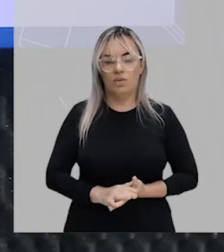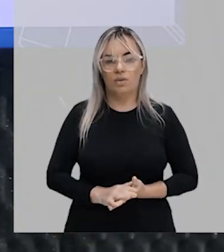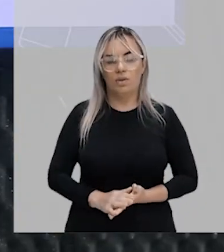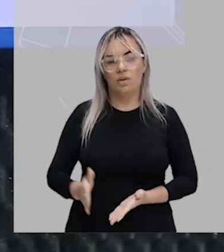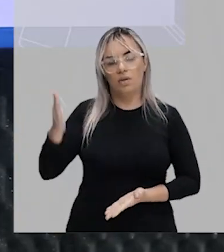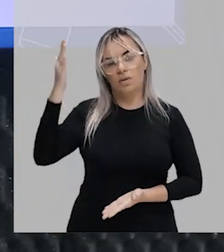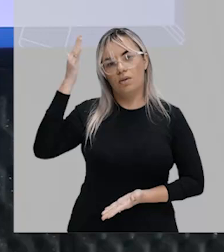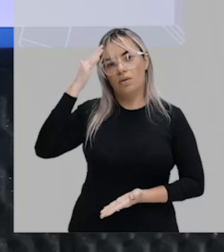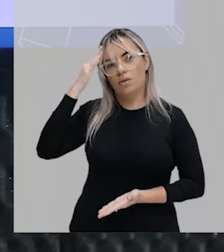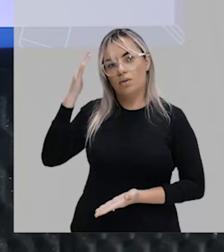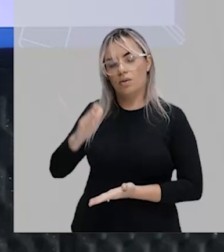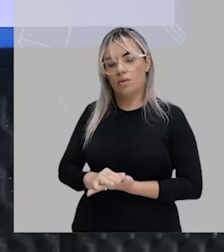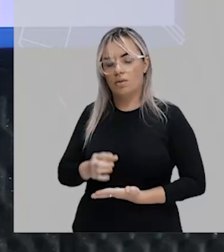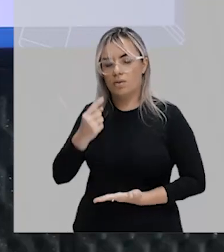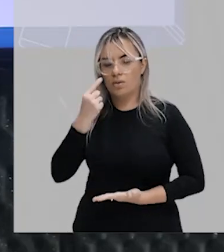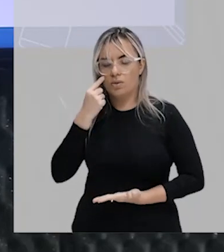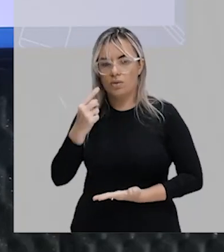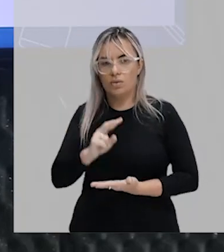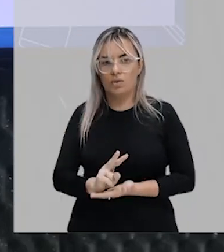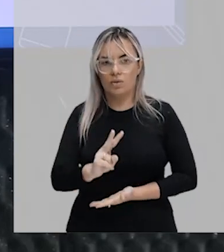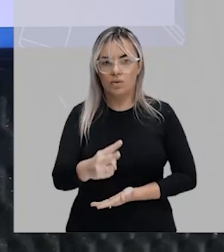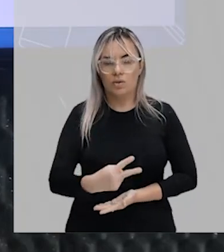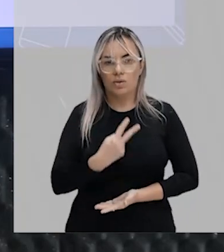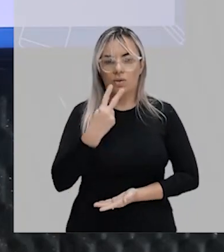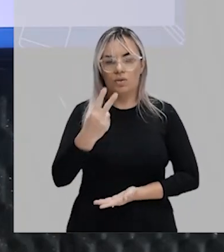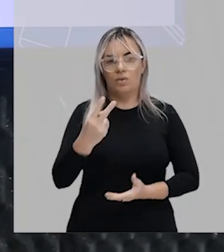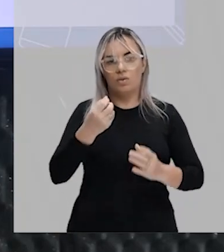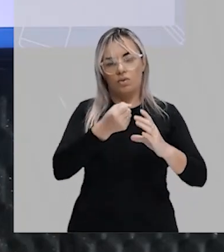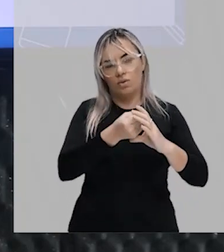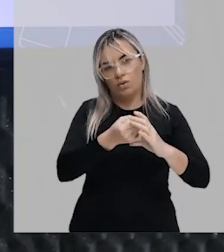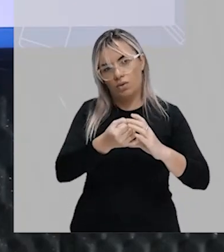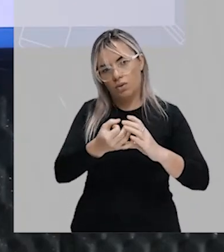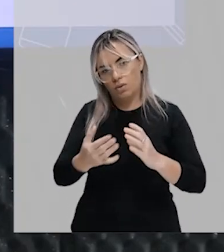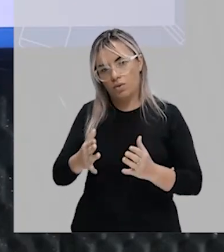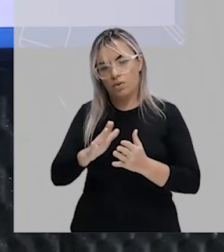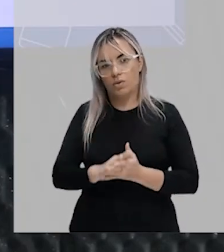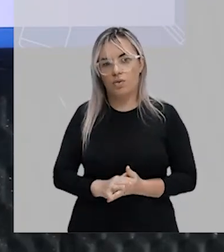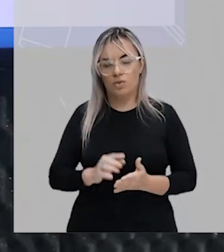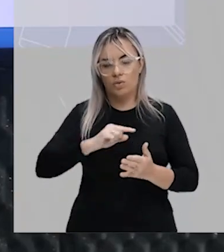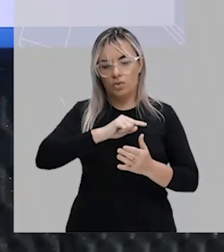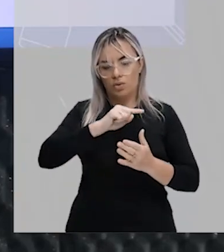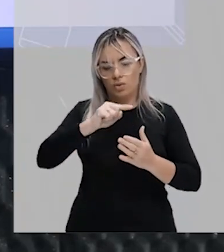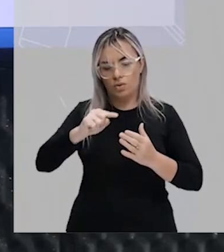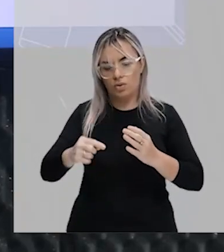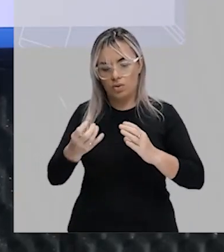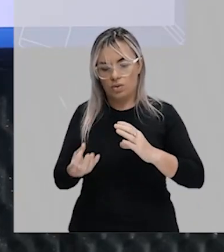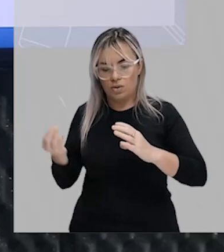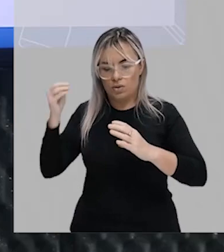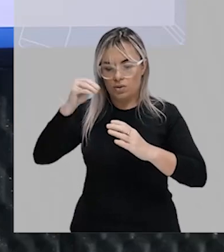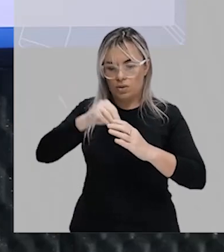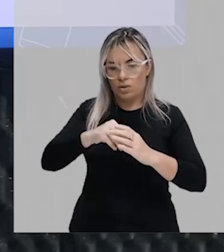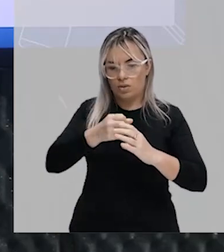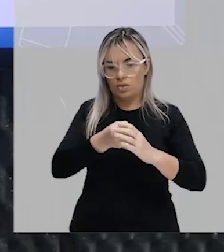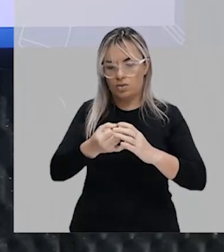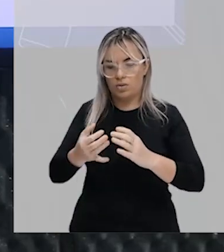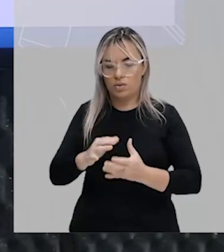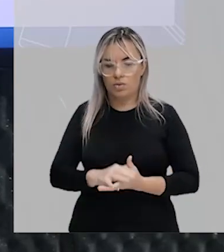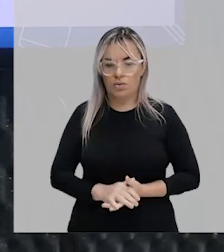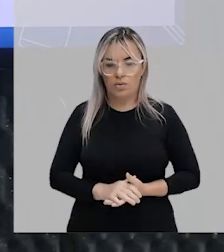enxergar esses dois conjuntos e seus respectivos elementos, tá? Então, veja, conjunto A.